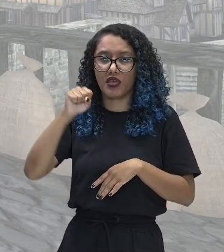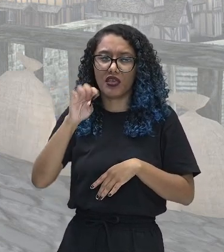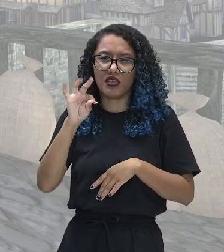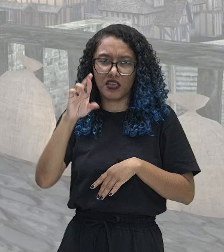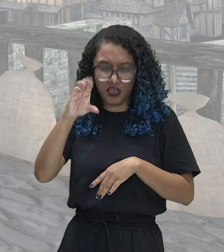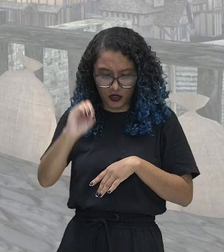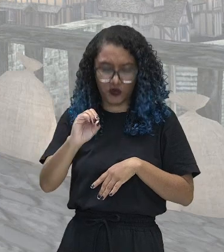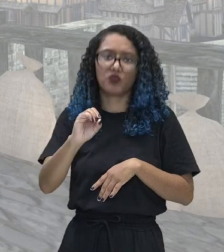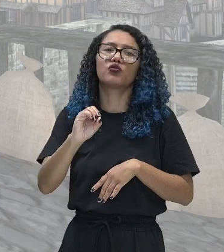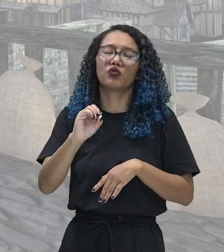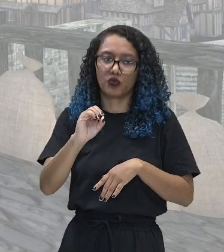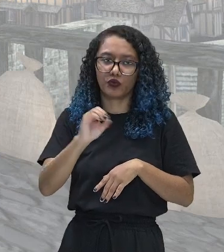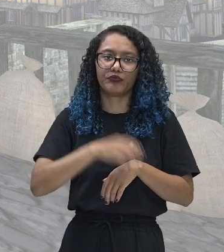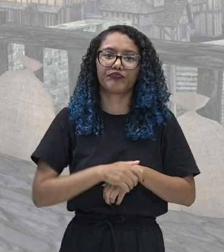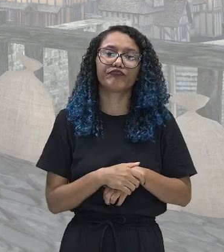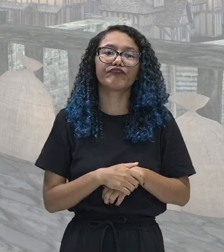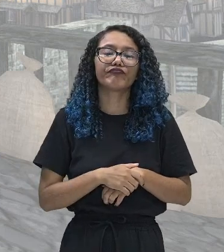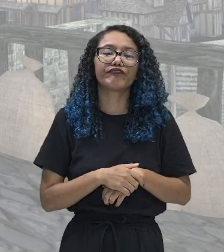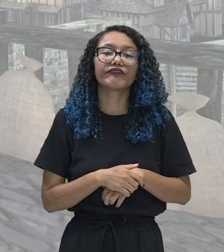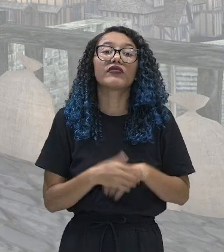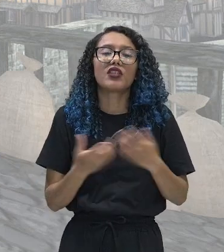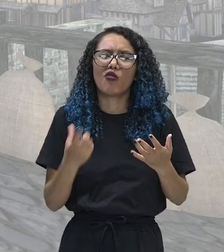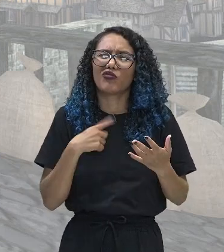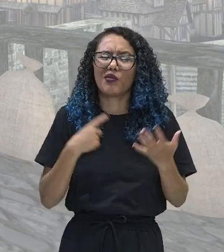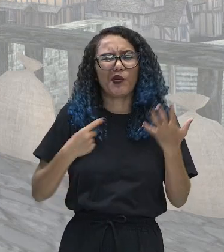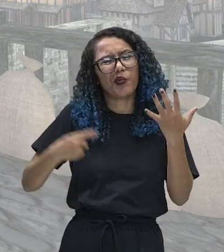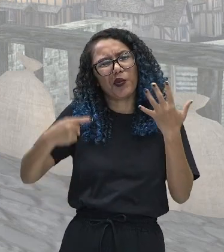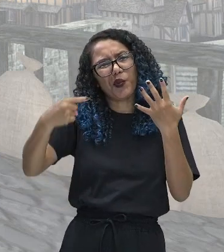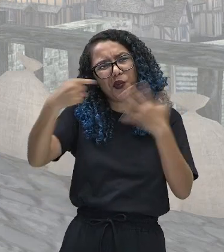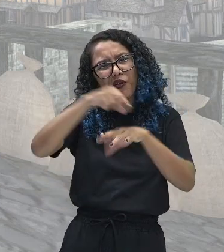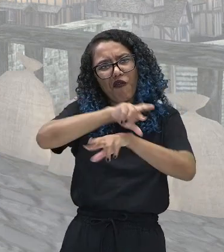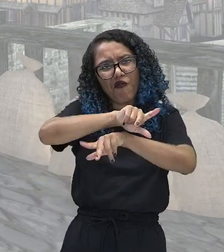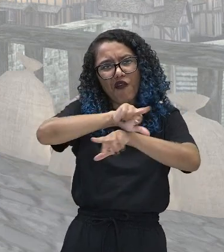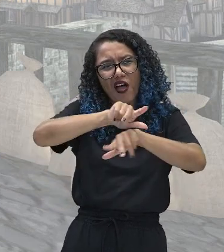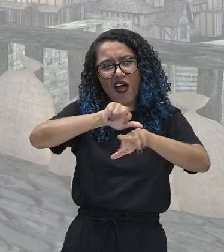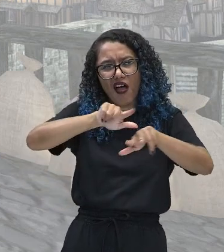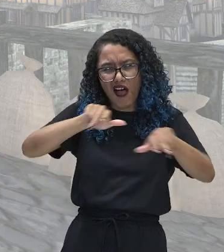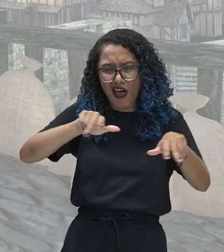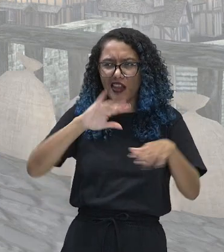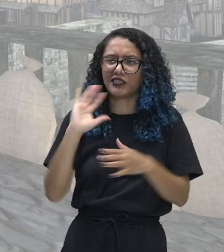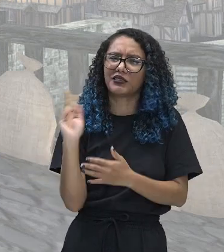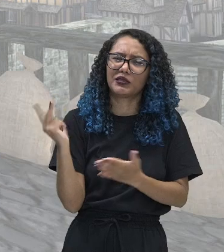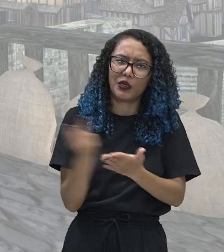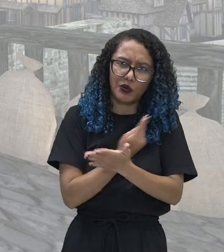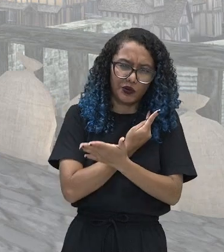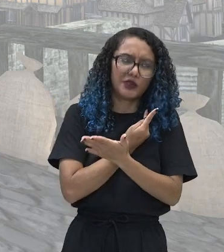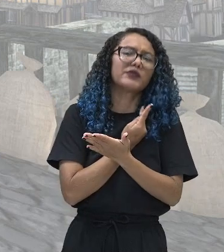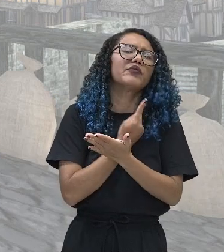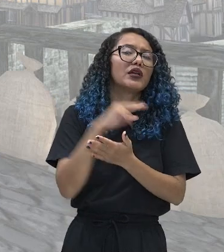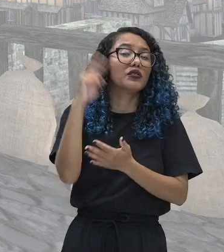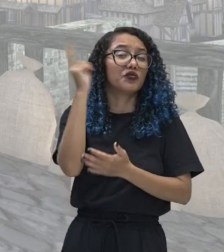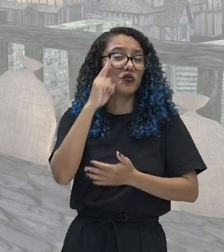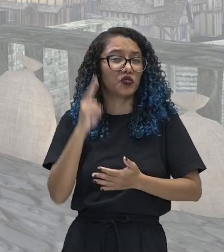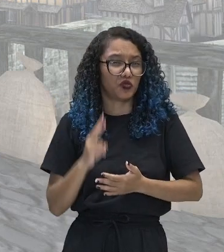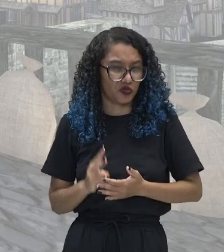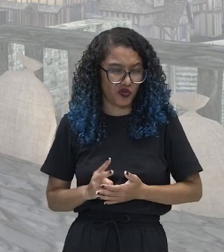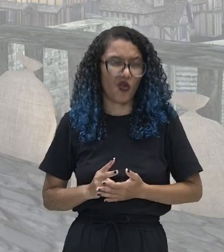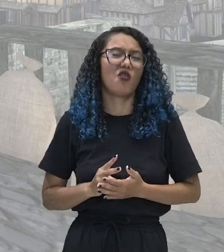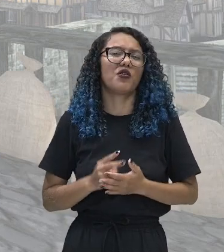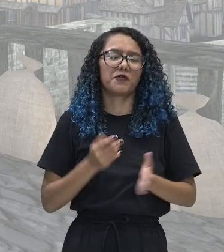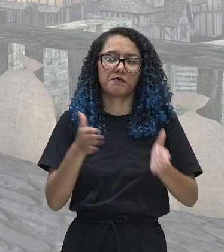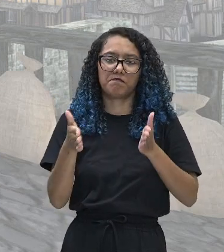fatos históricos, vários incidentes, várias cenas que